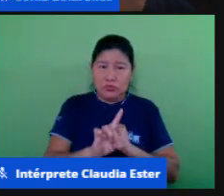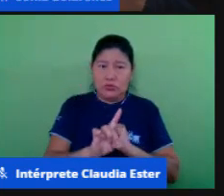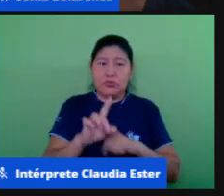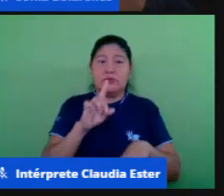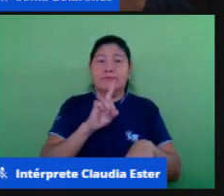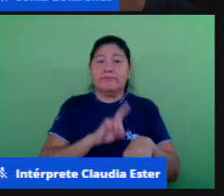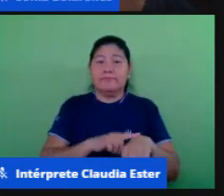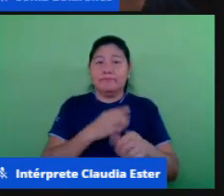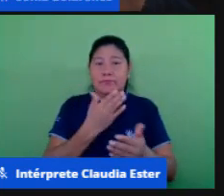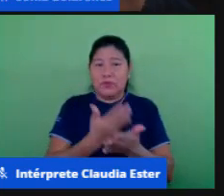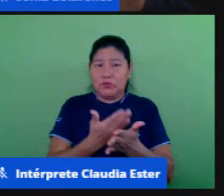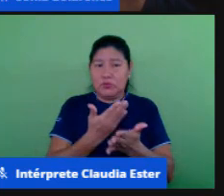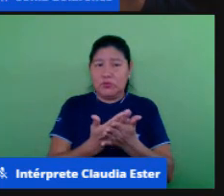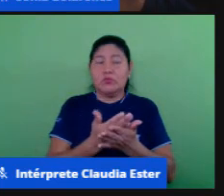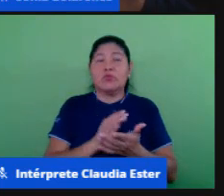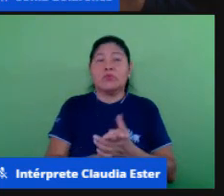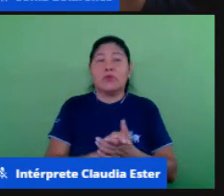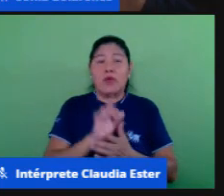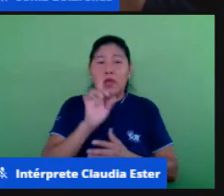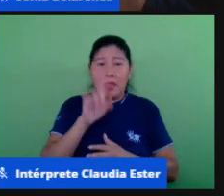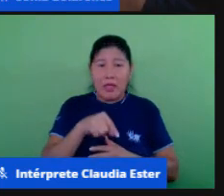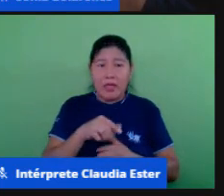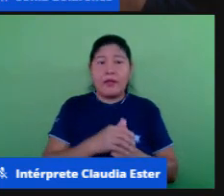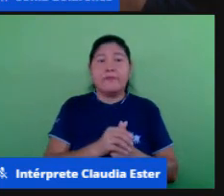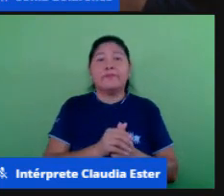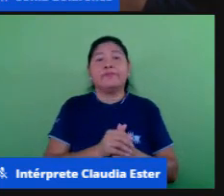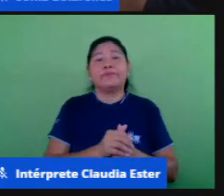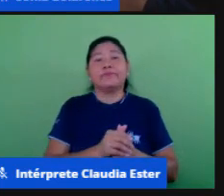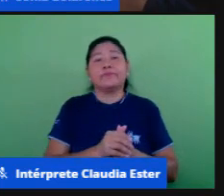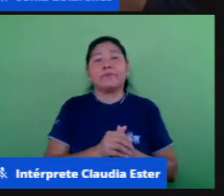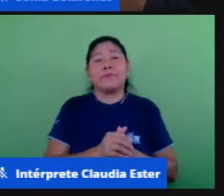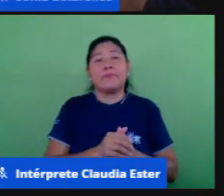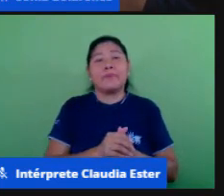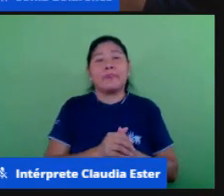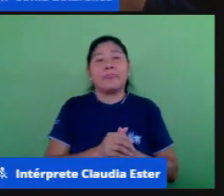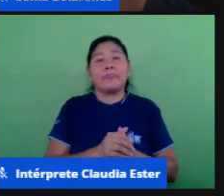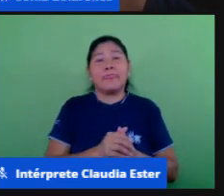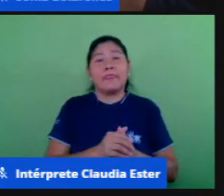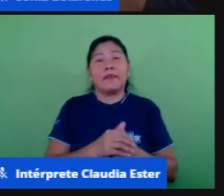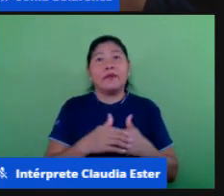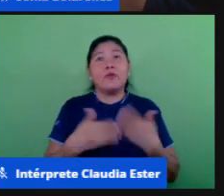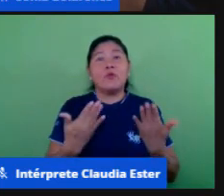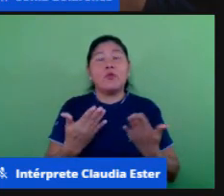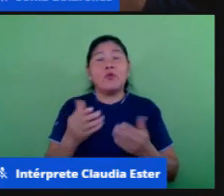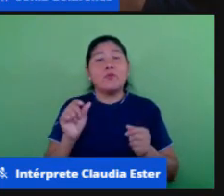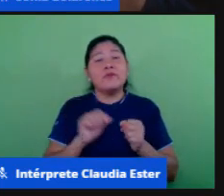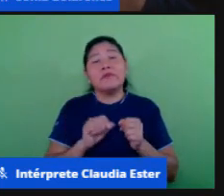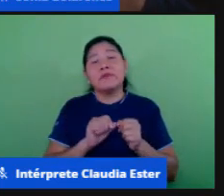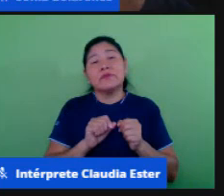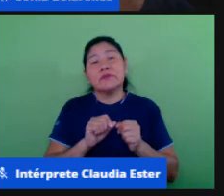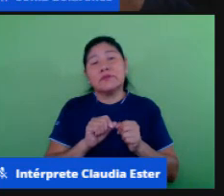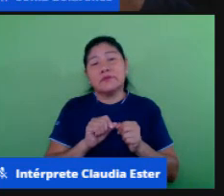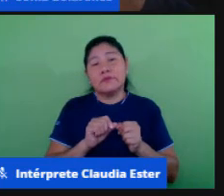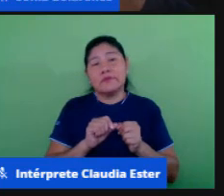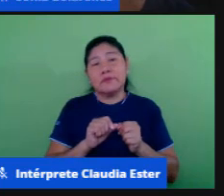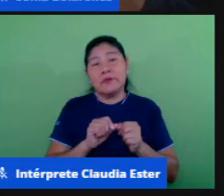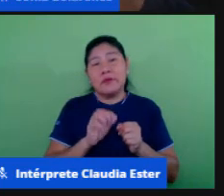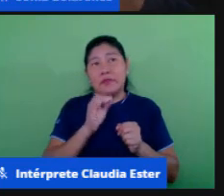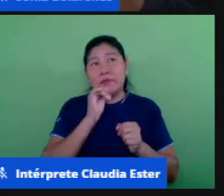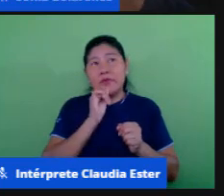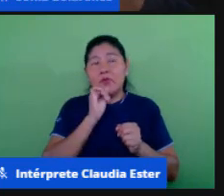aula essa é a característica fazendo uso como desse processo de ensino aprendizagem por meio de